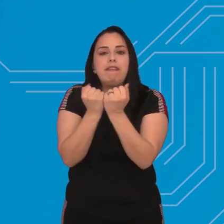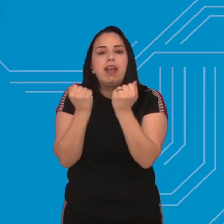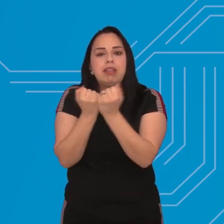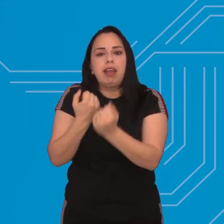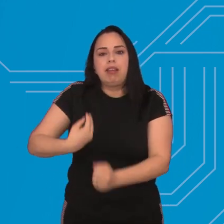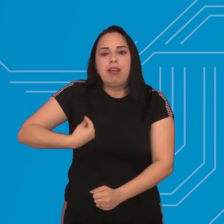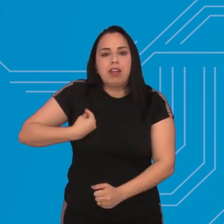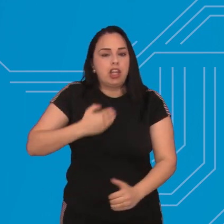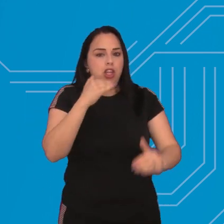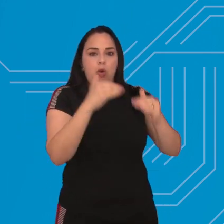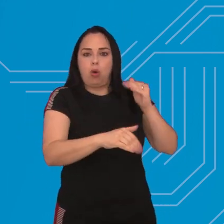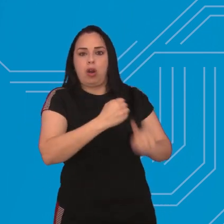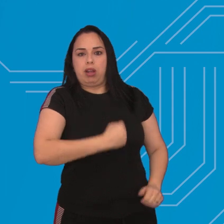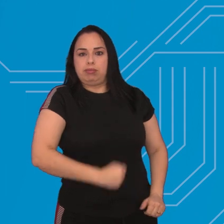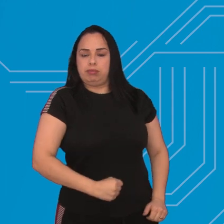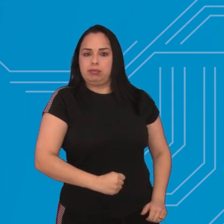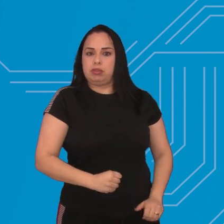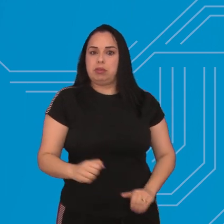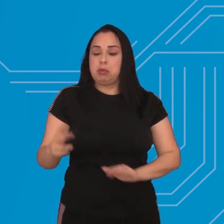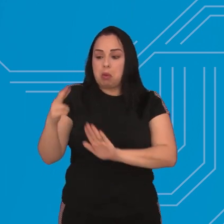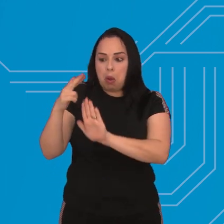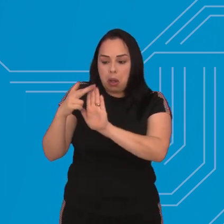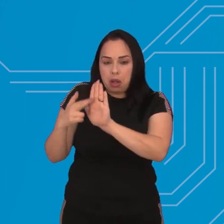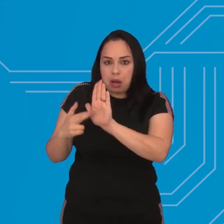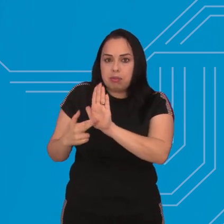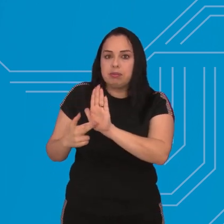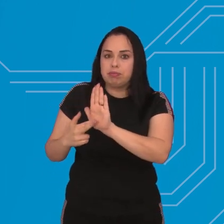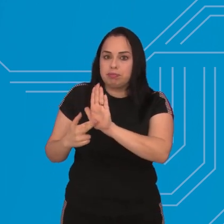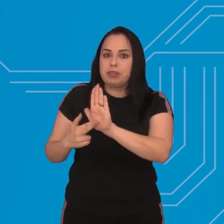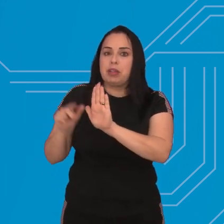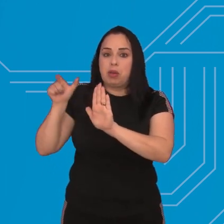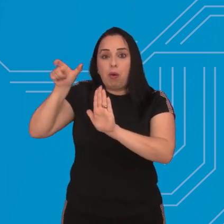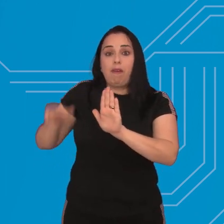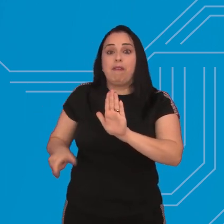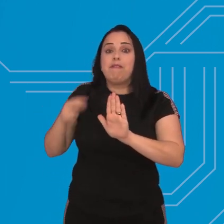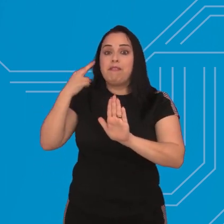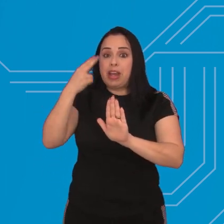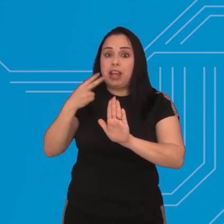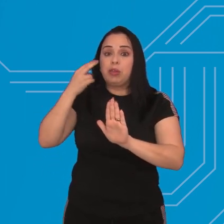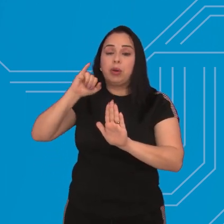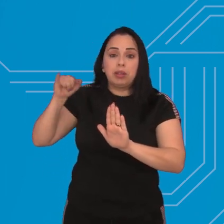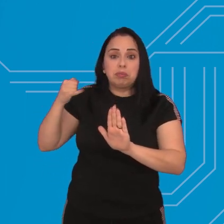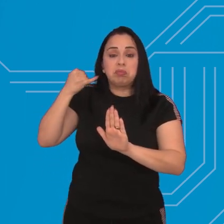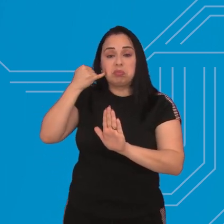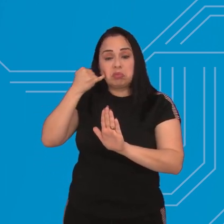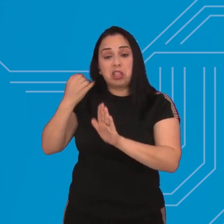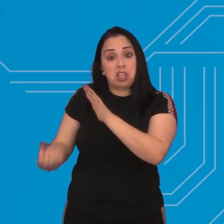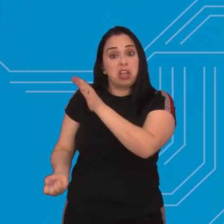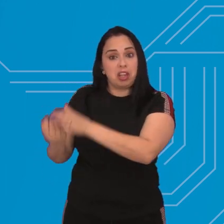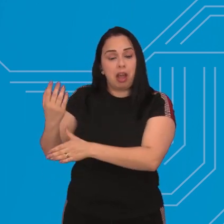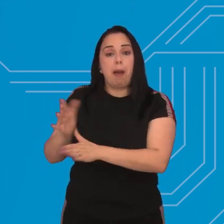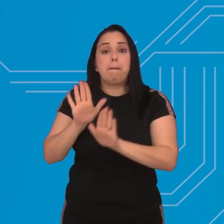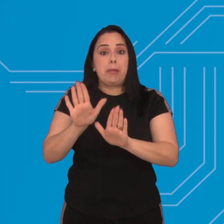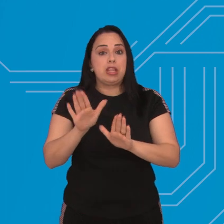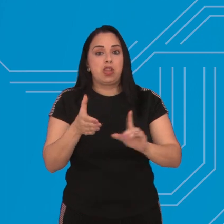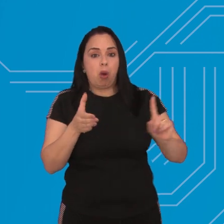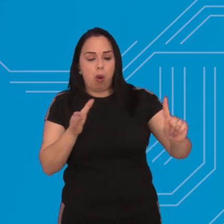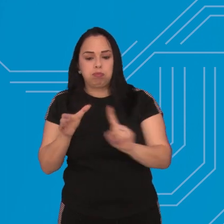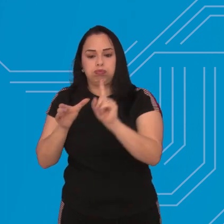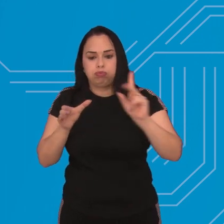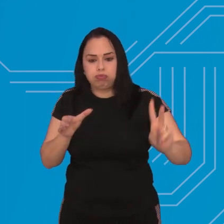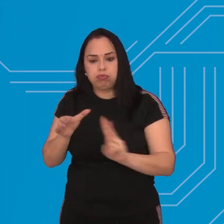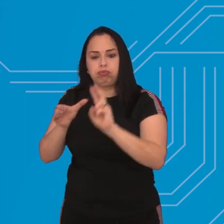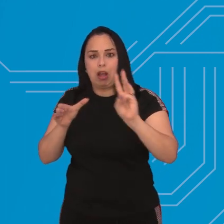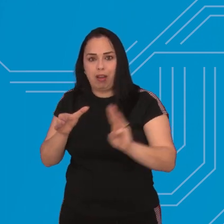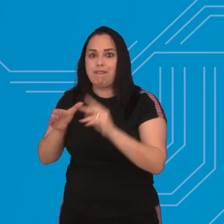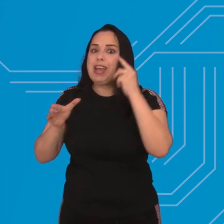defesa da vida e contra o aborto o requerimento para a criação do grupo foi de iniciativa do vereador Juvenil Silvério mas outros parlamentares